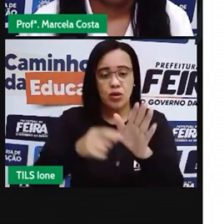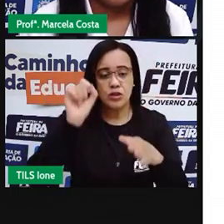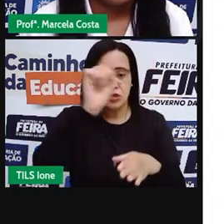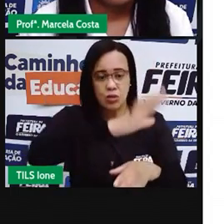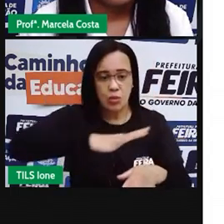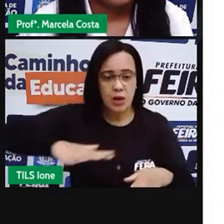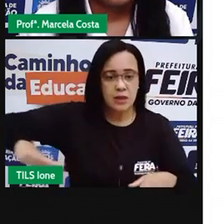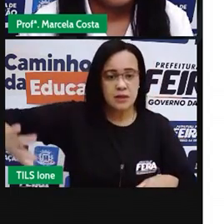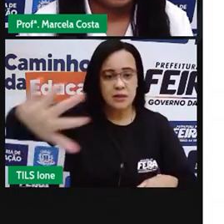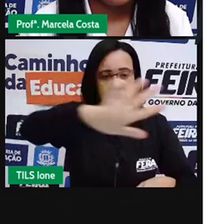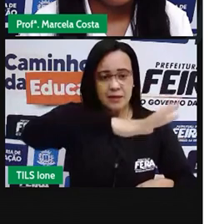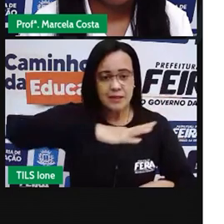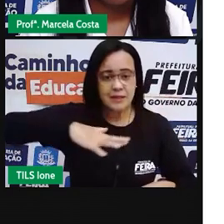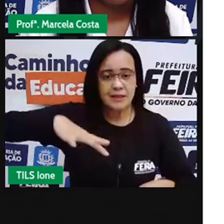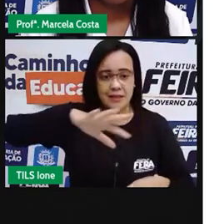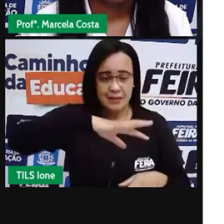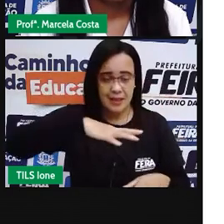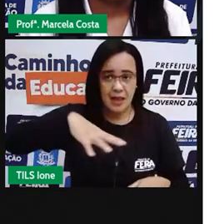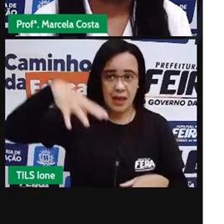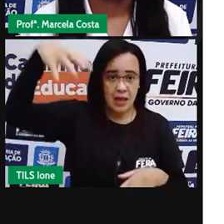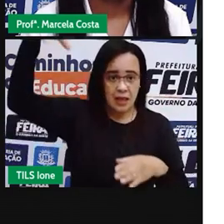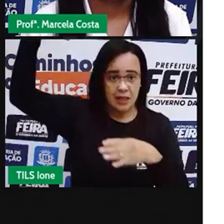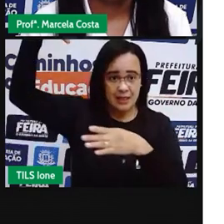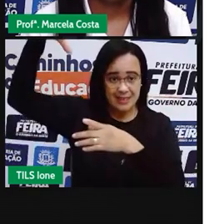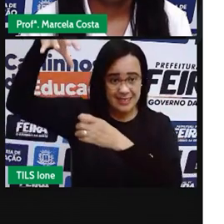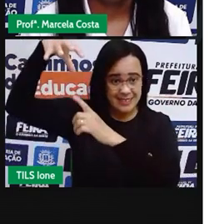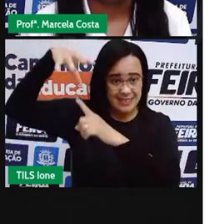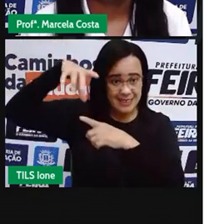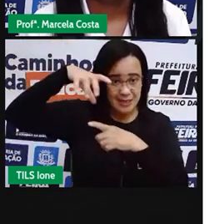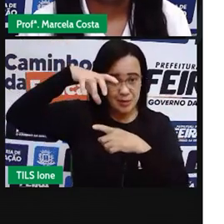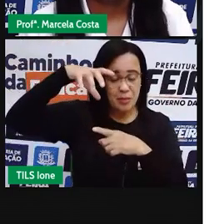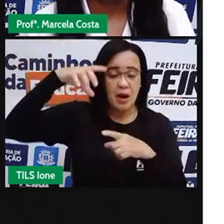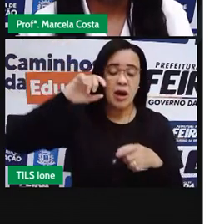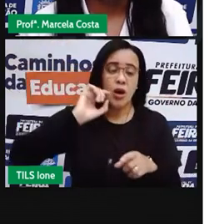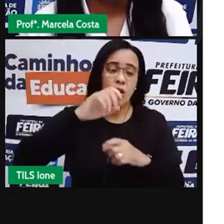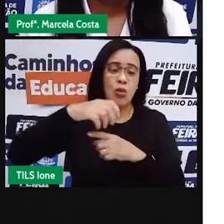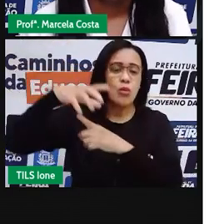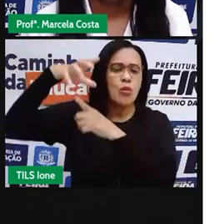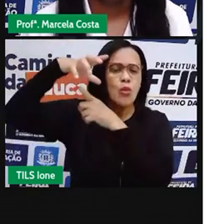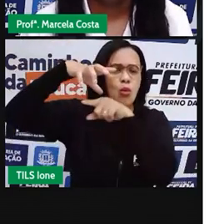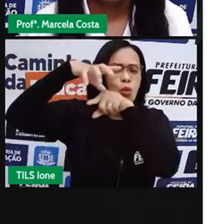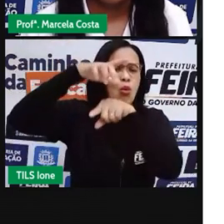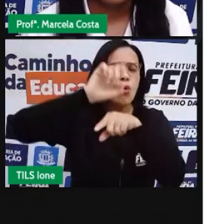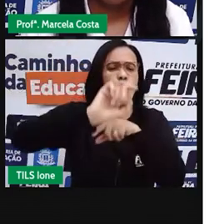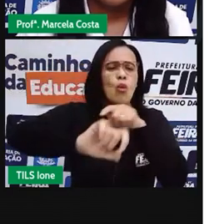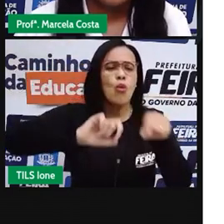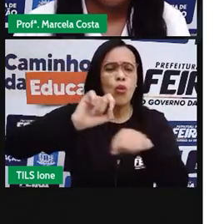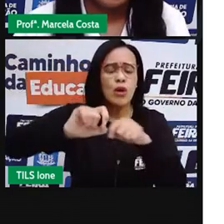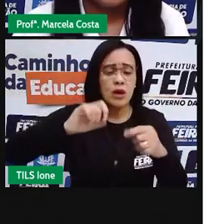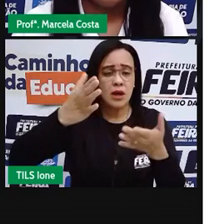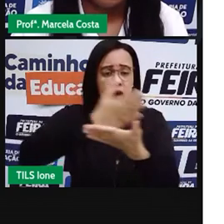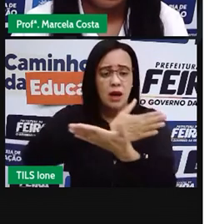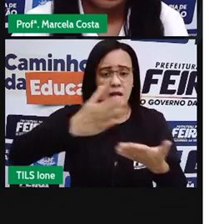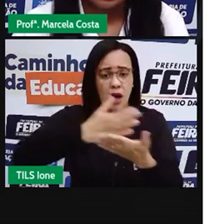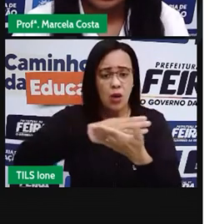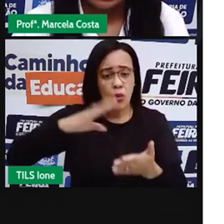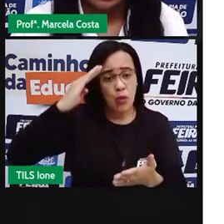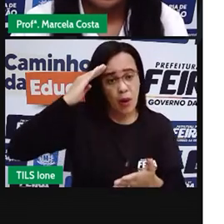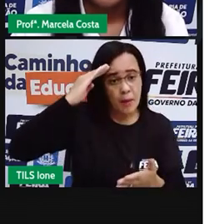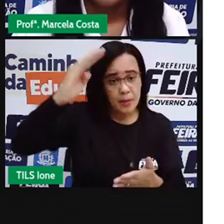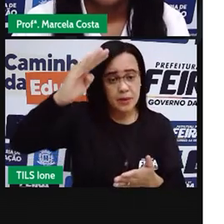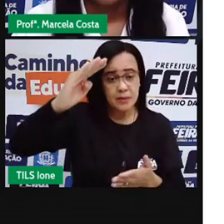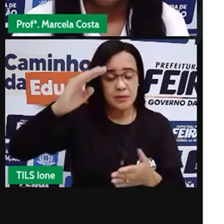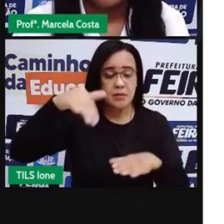imagem de sapete, mostrando algumas das principais avenidas